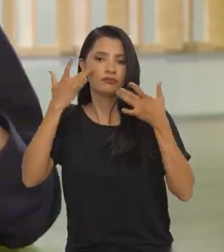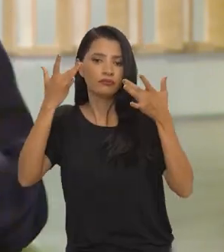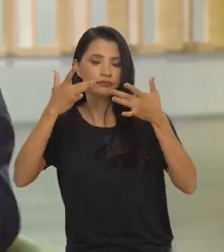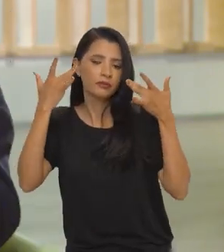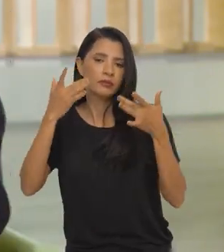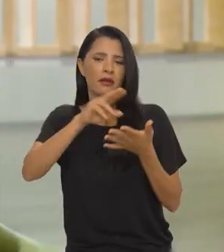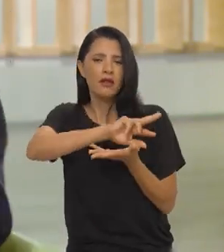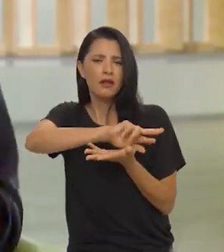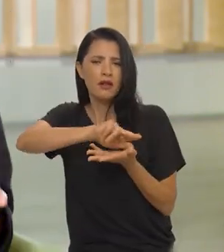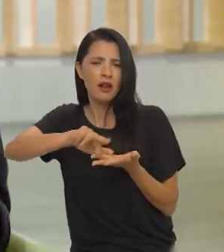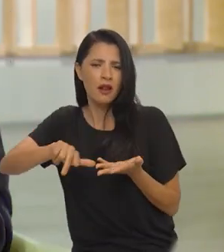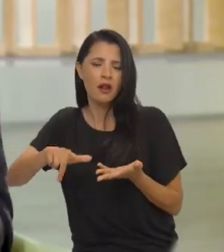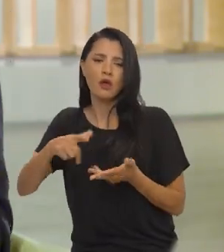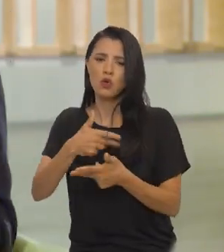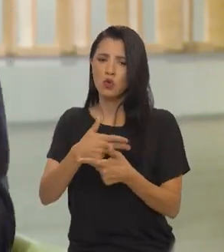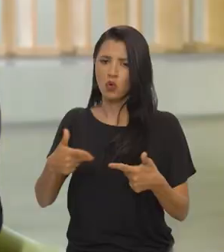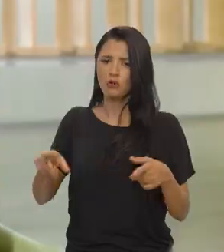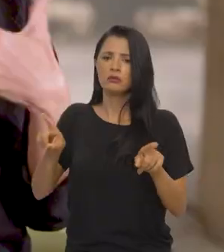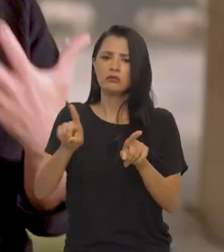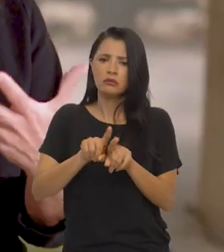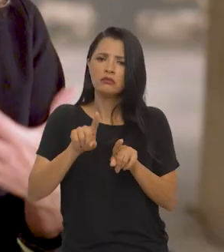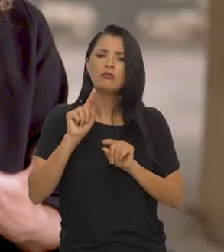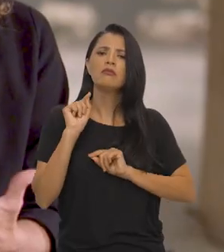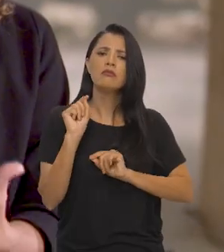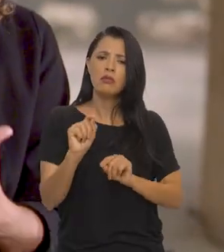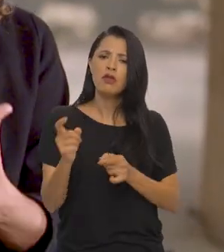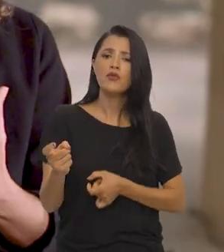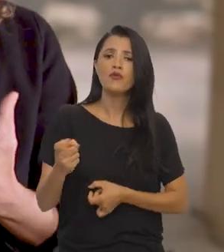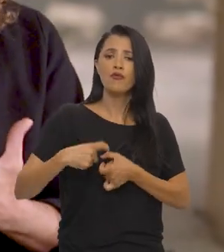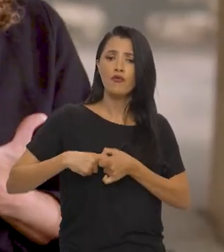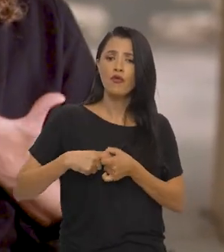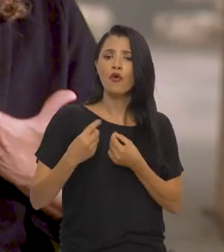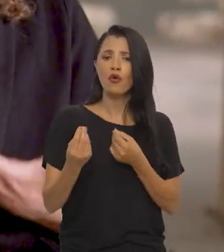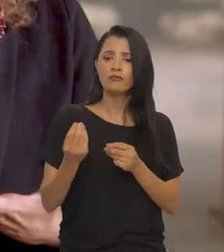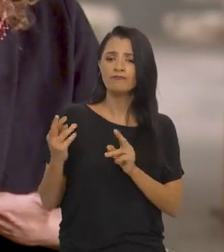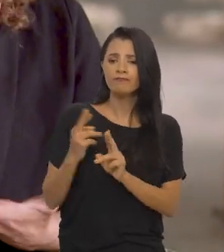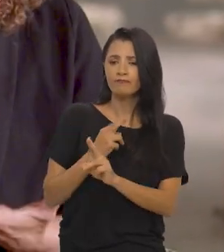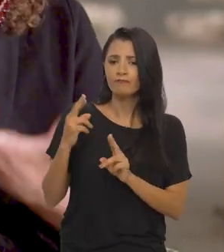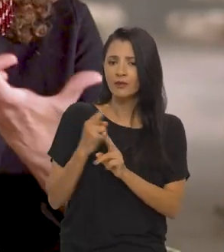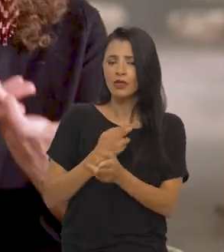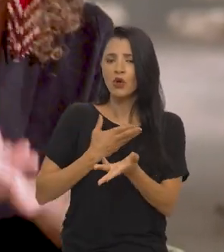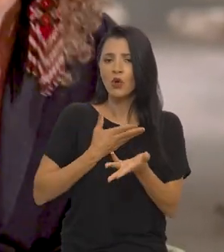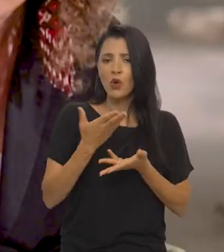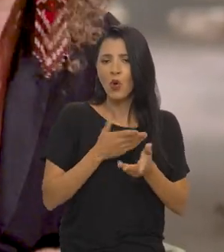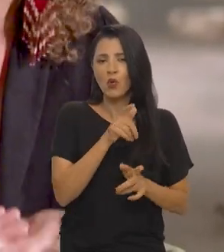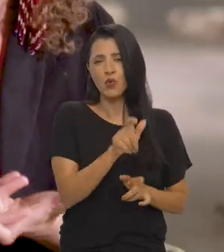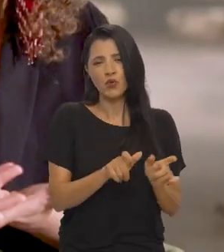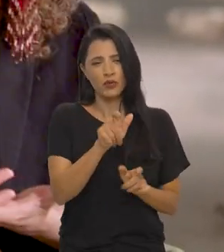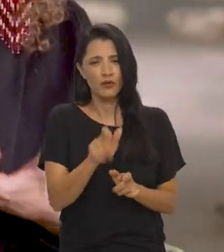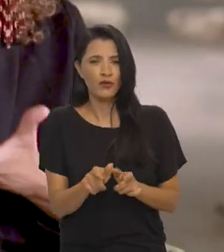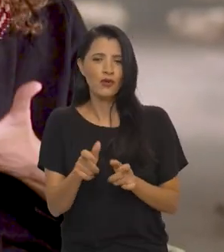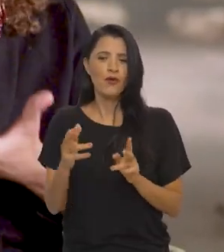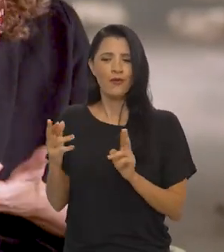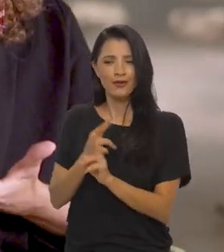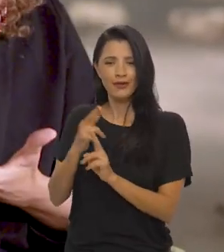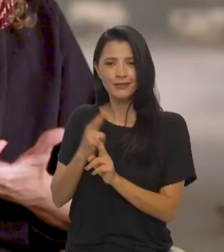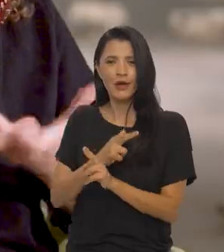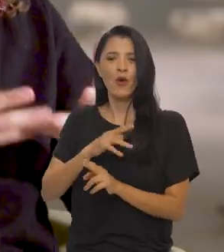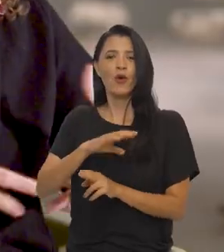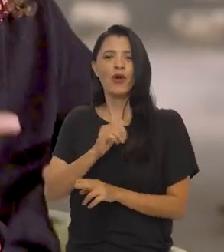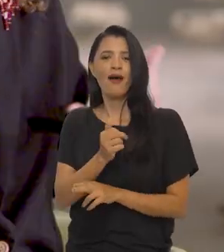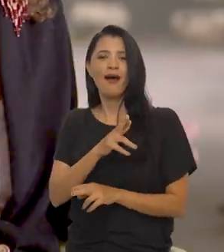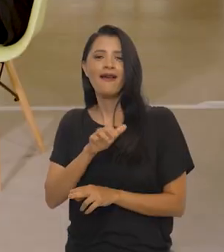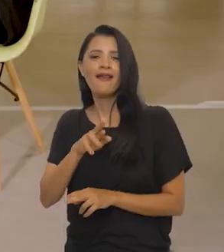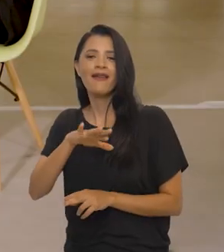Cênicas, enfim, um conjunto de coisas. E também a recuperação da relação com os servidores, a